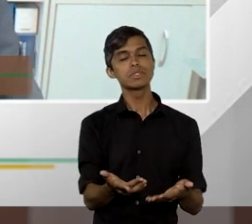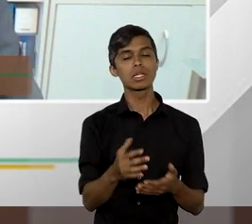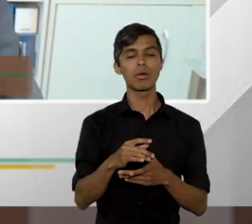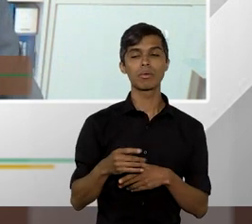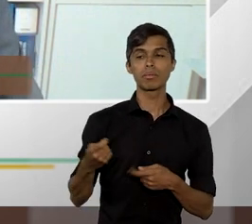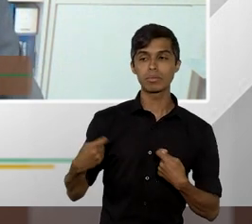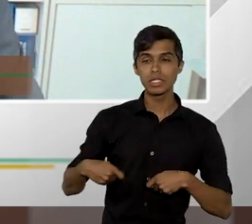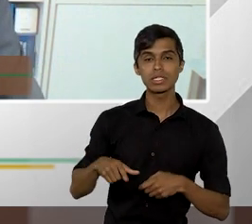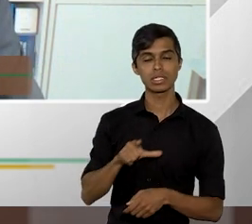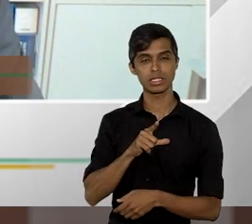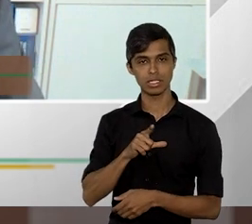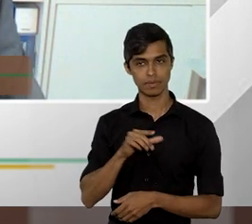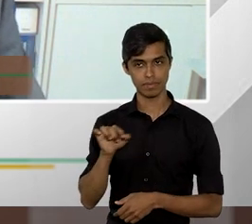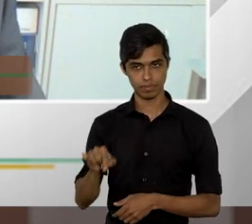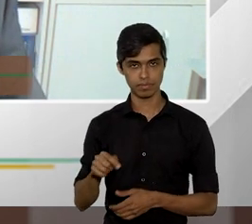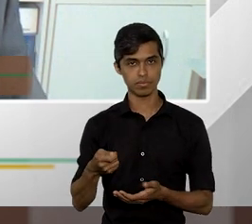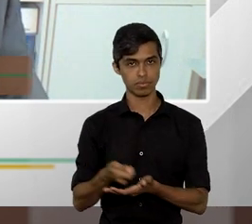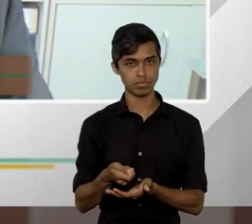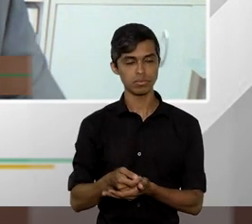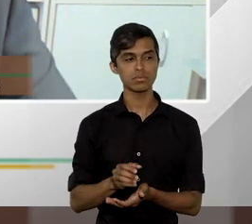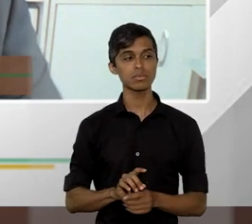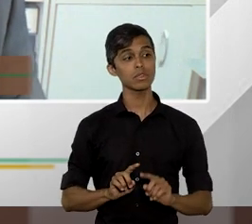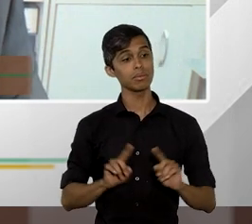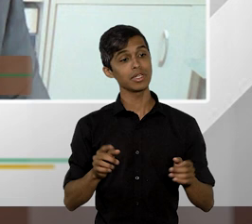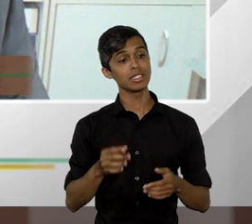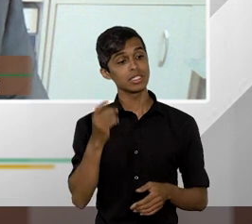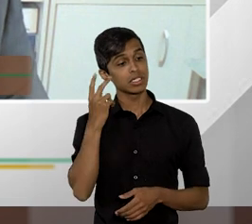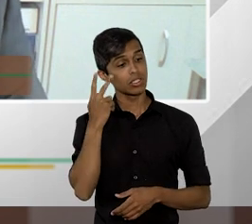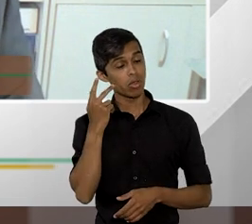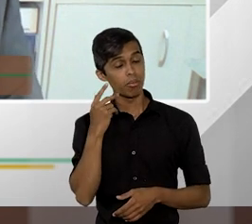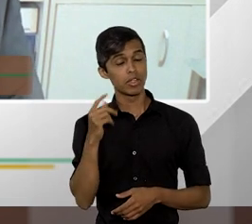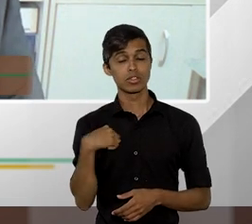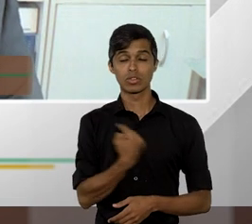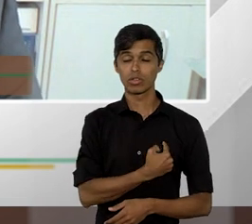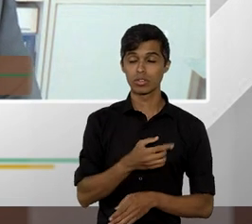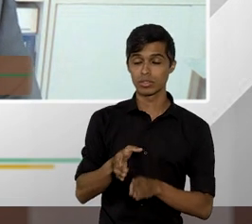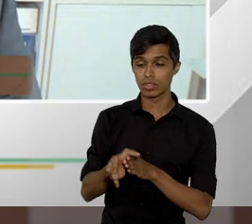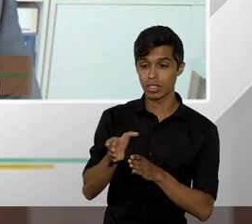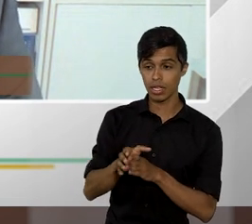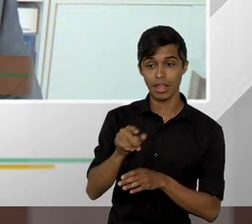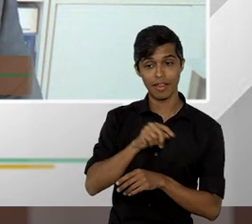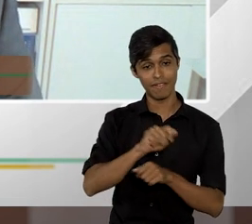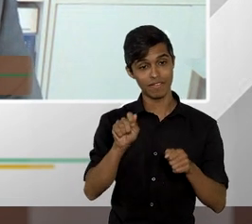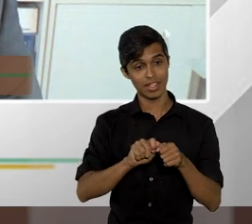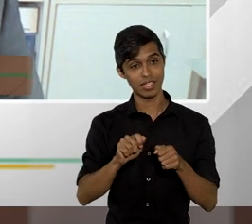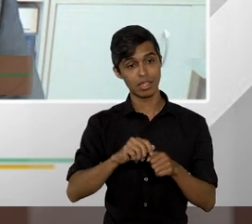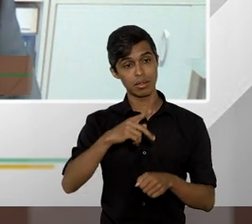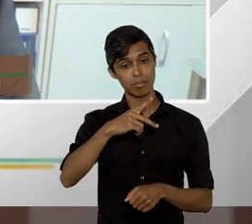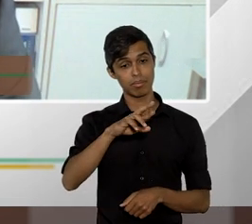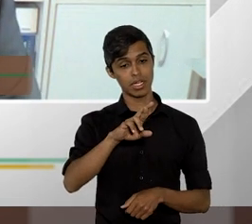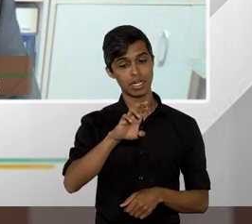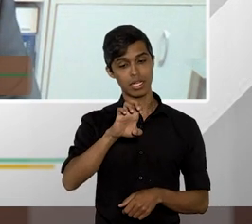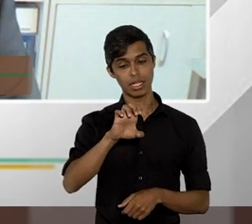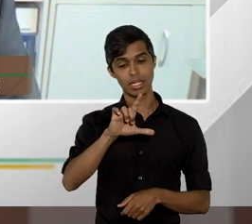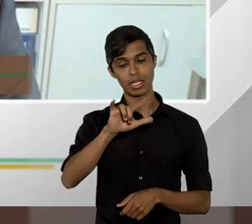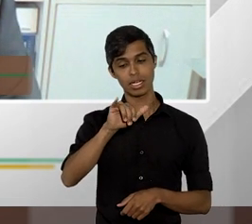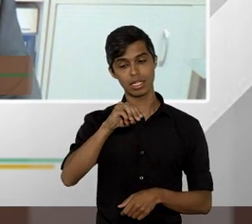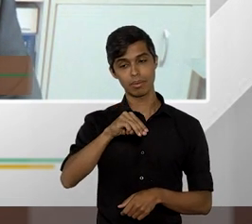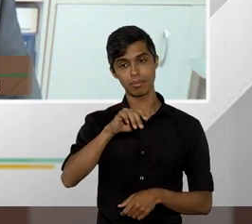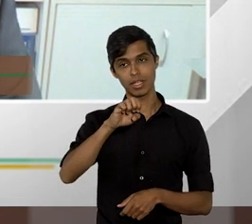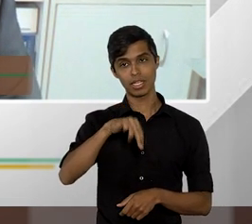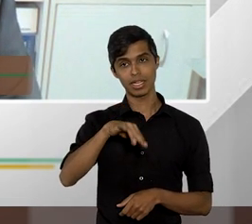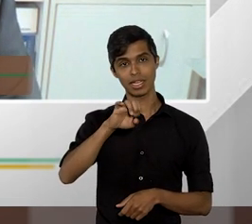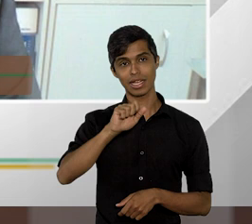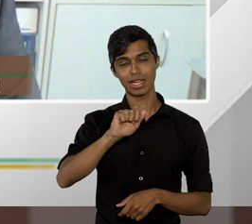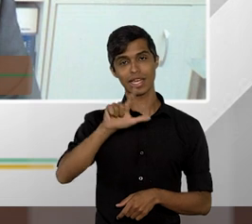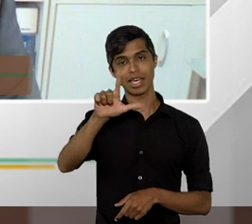ser exigida mas na prática a gente acaba orientando aos operadores do direito a fazerem a preliminar porque a gente não sabe como é que vai vir